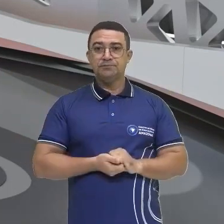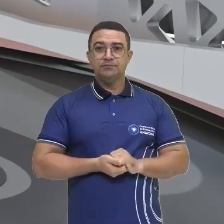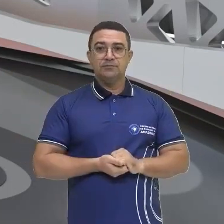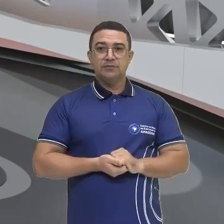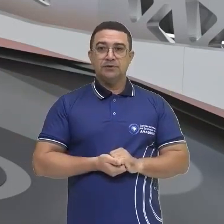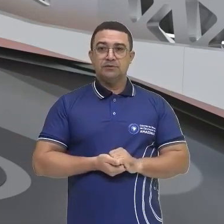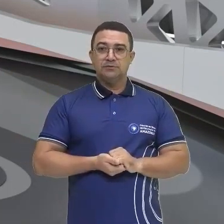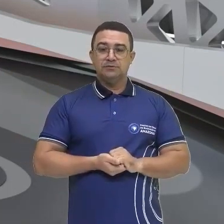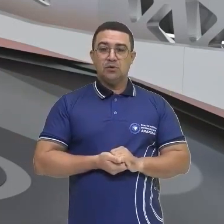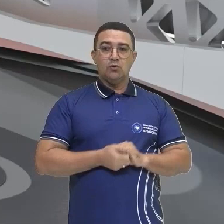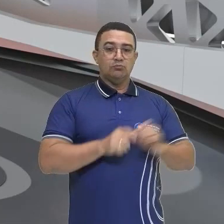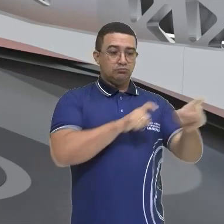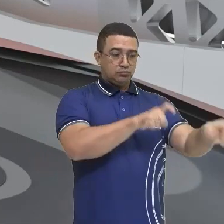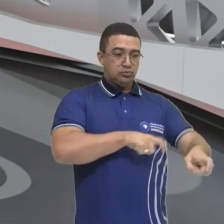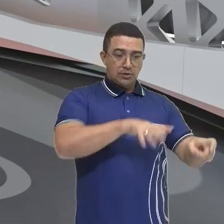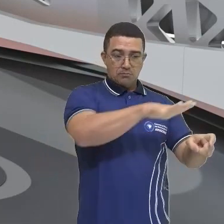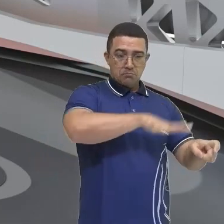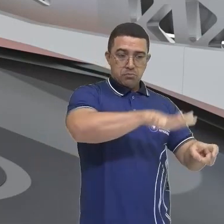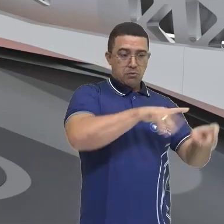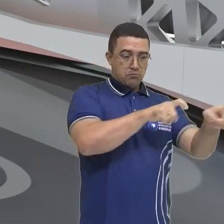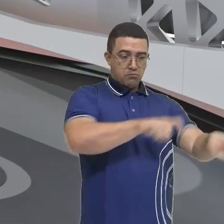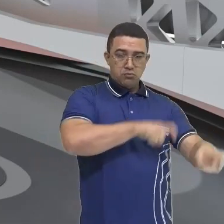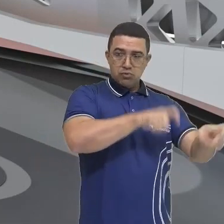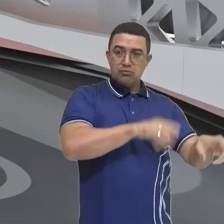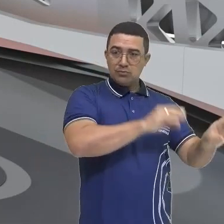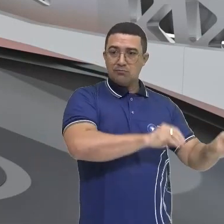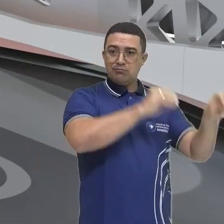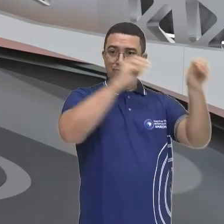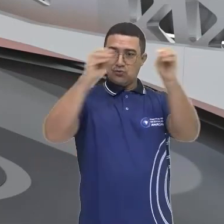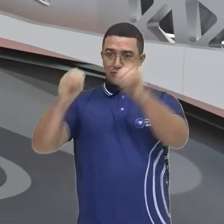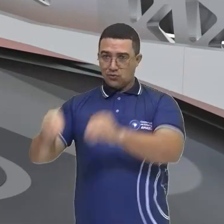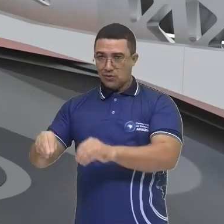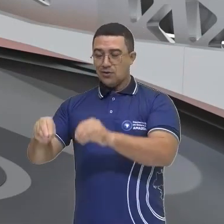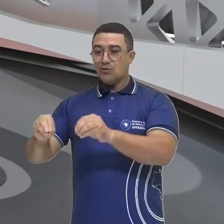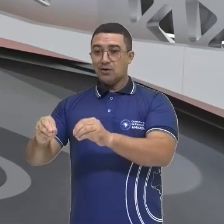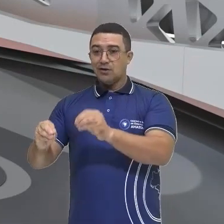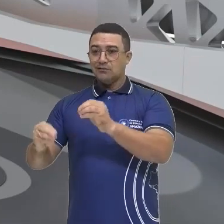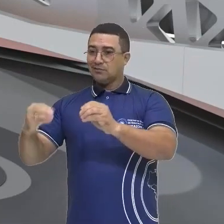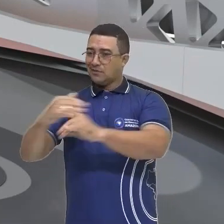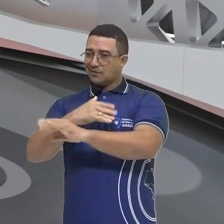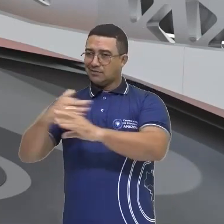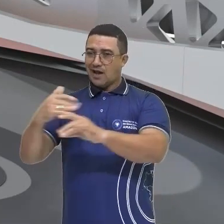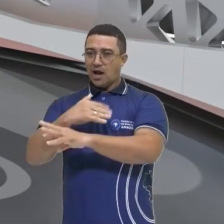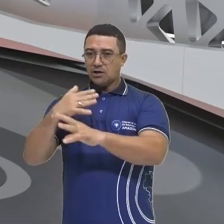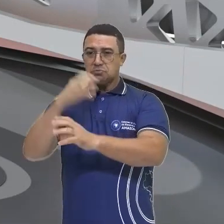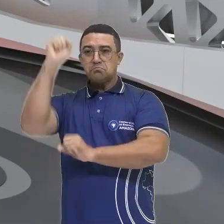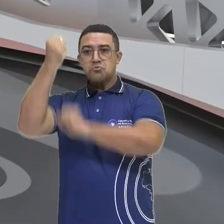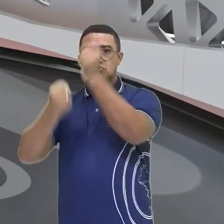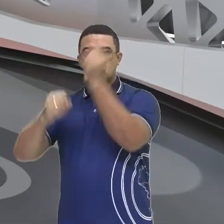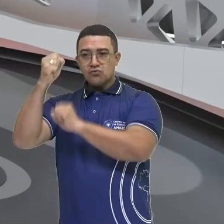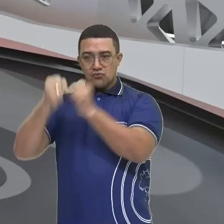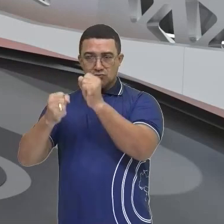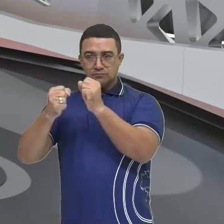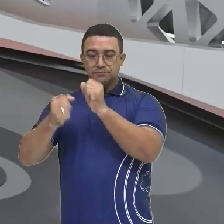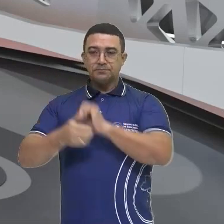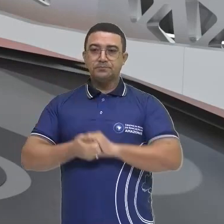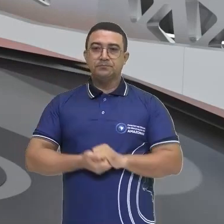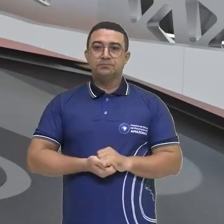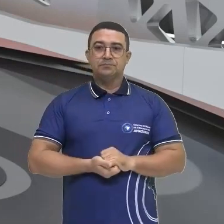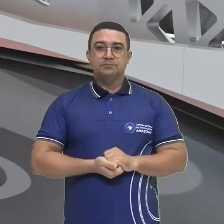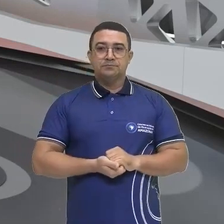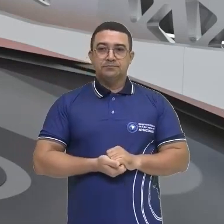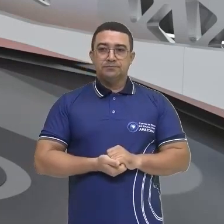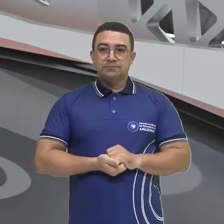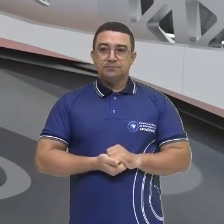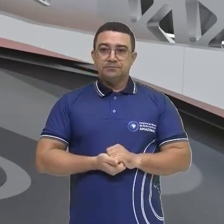ao meio rural, né? A população ela acaba ali diminuindo, a zona rural aumentando no meio urbano. E